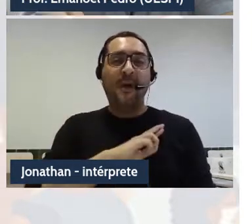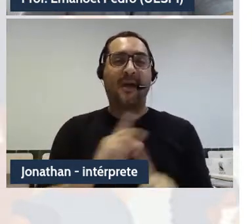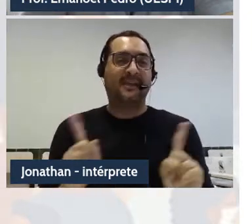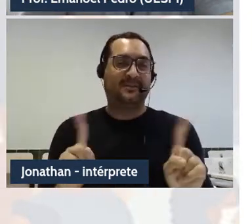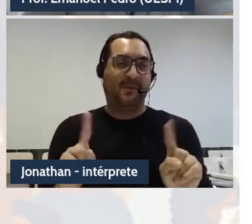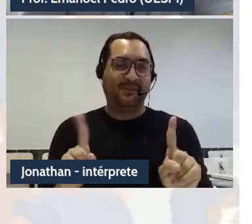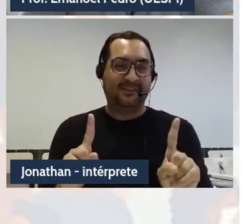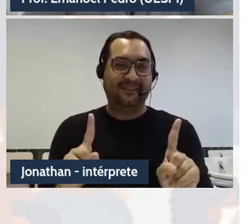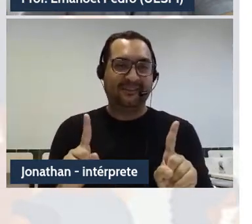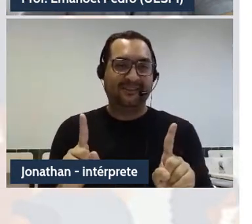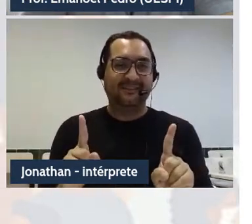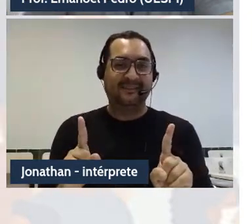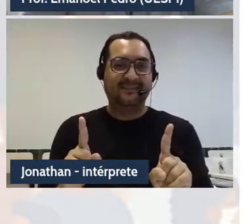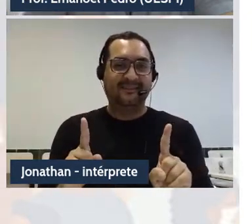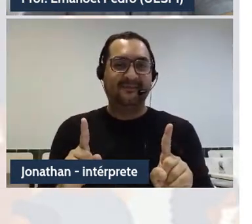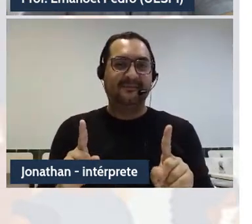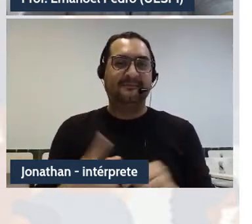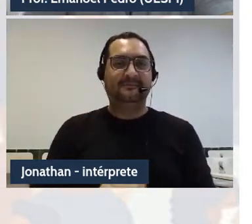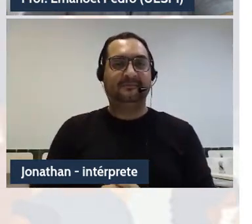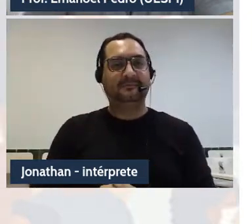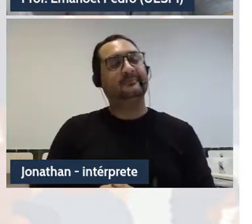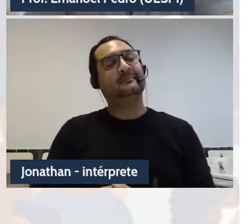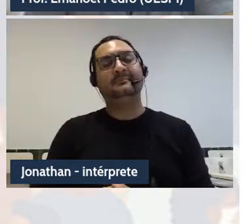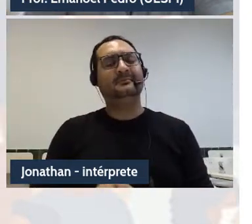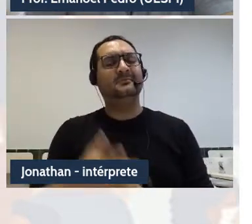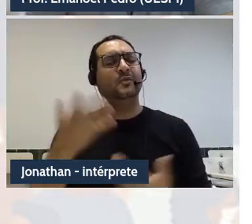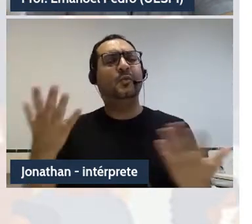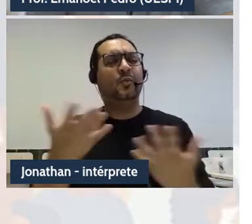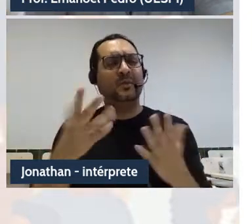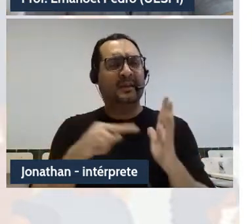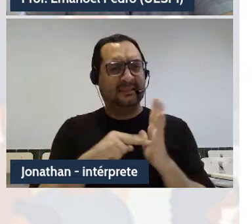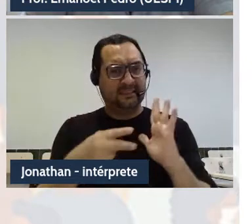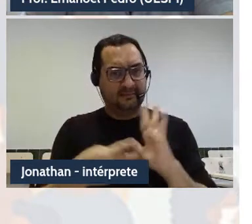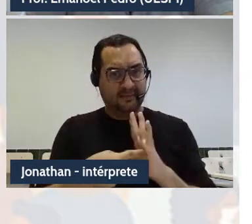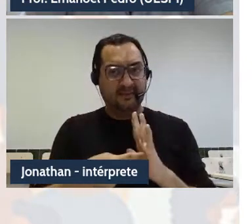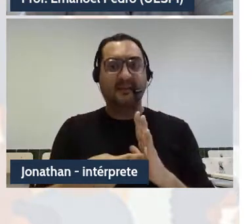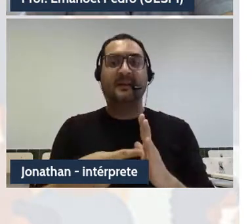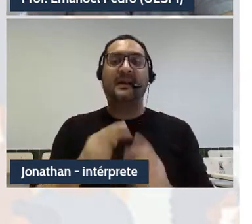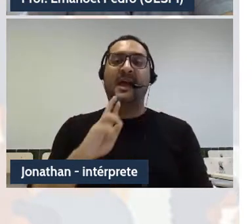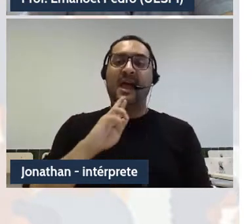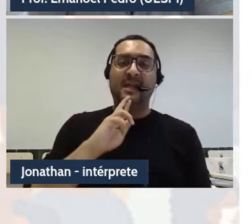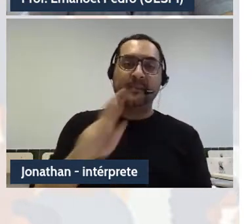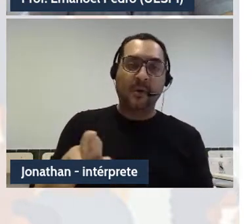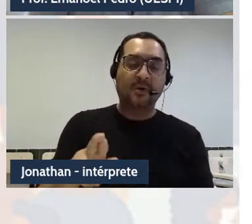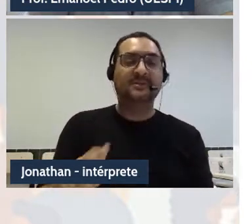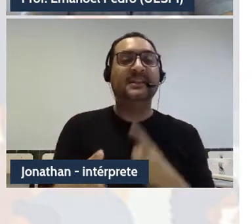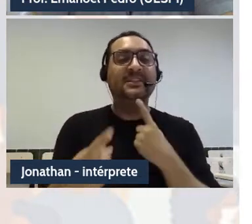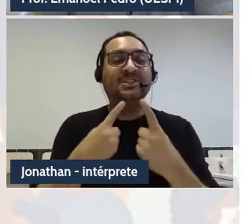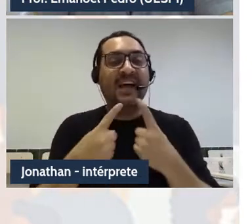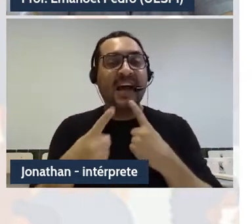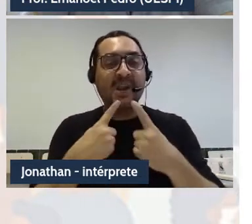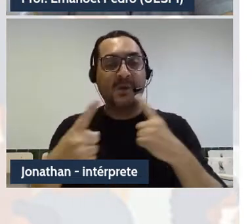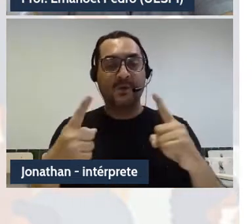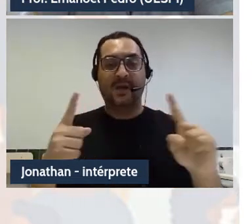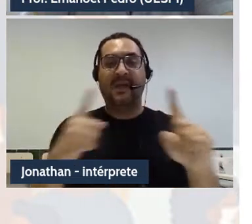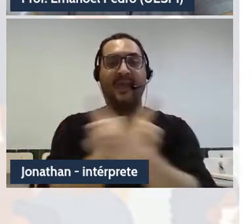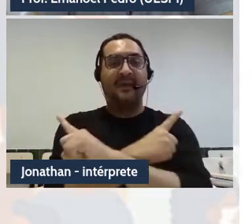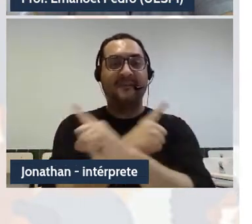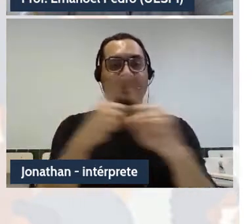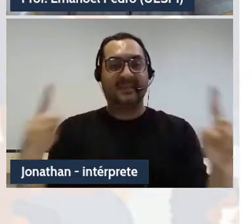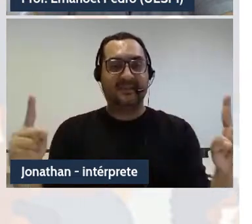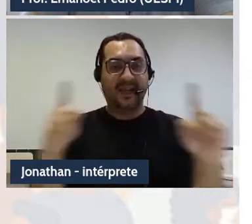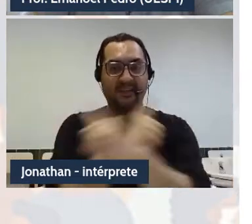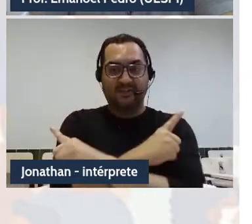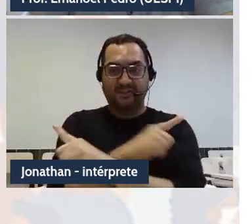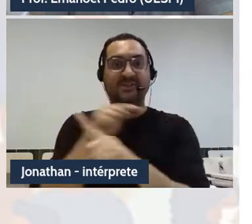o friso fecha as aspas. Isso quer dizer que a resposta, o diálogo, a reversibilidade são os traços singularizantes da linguagem